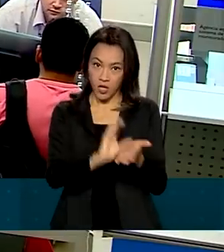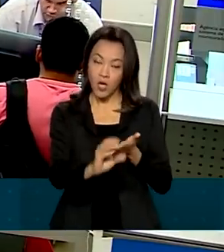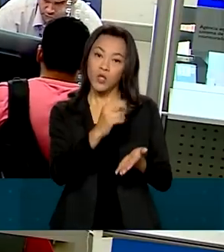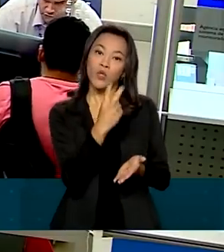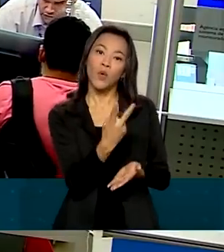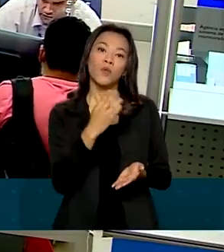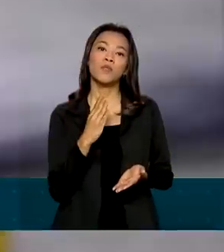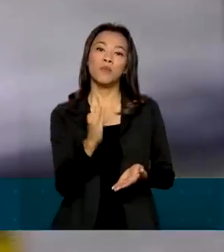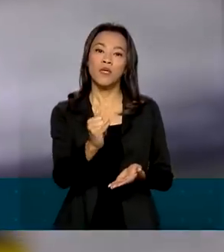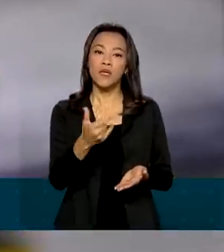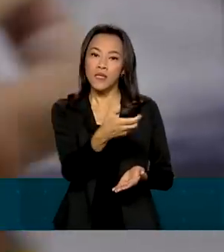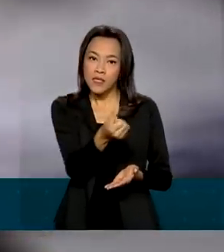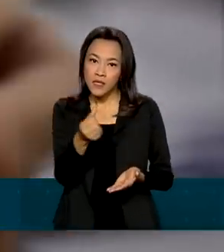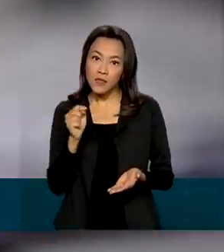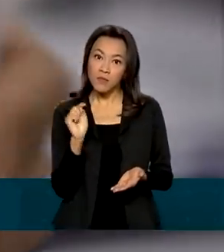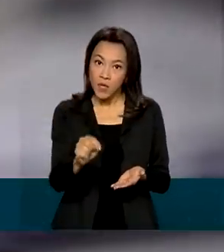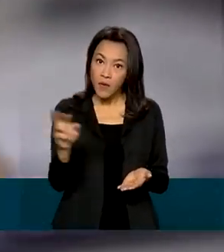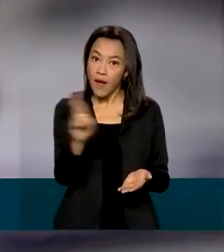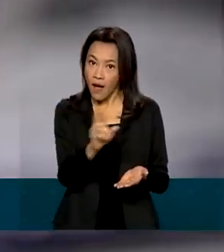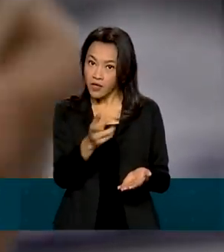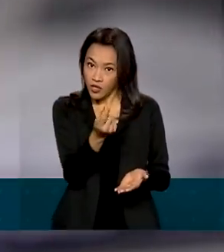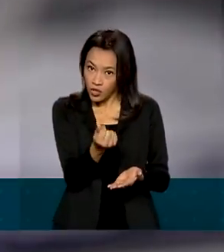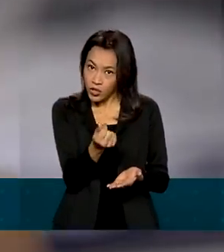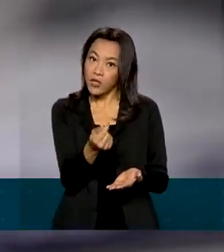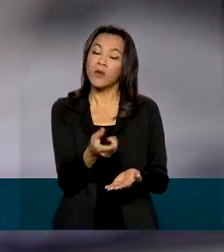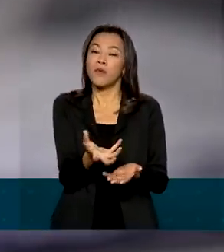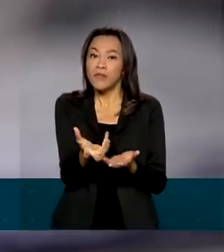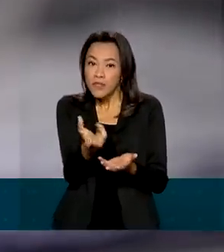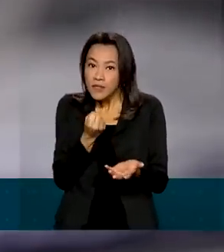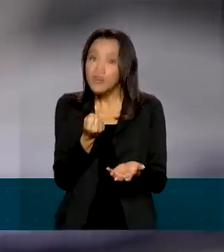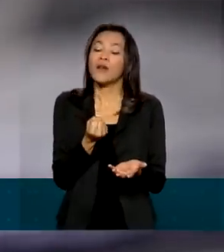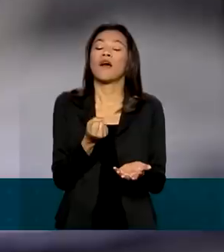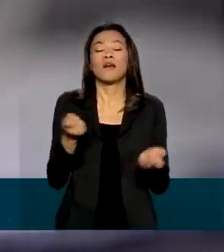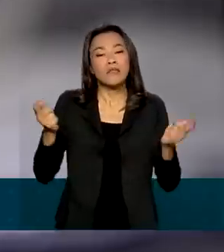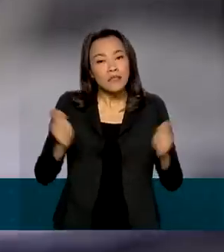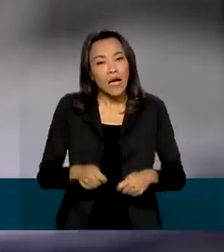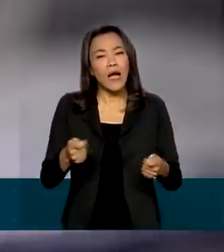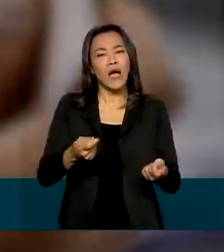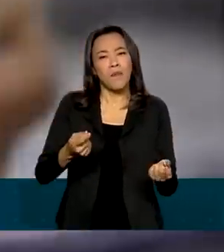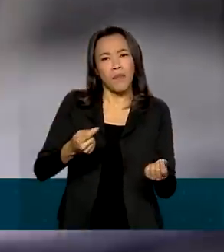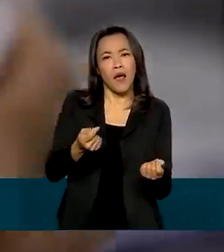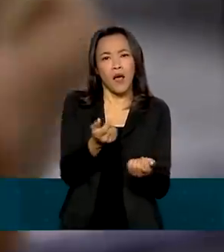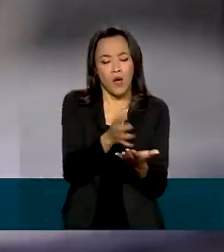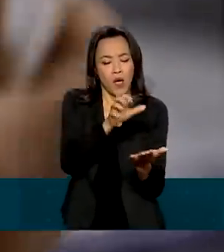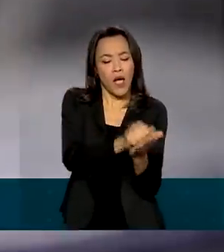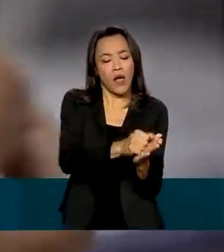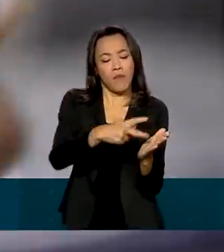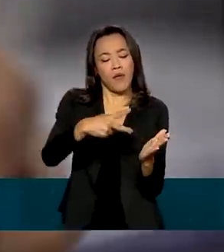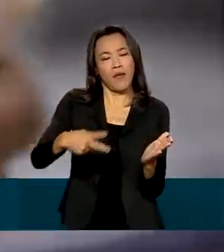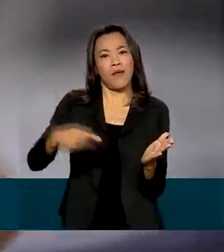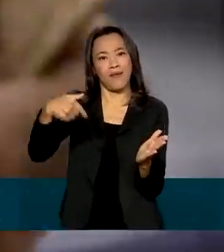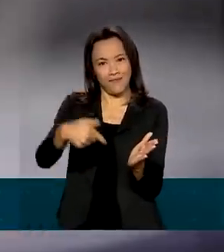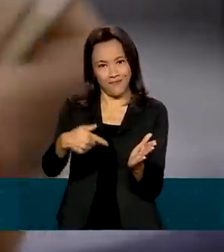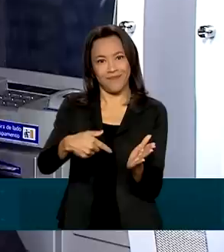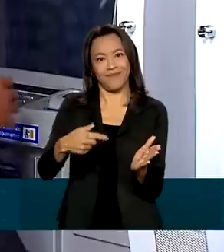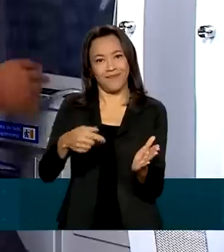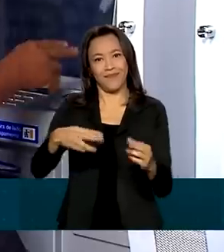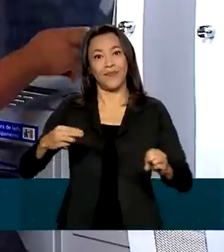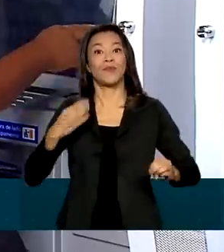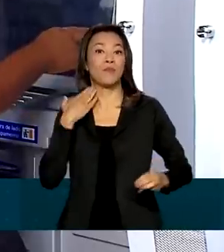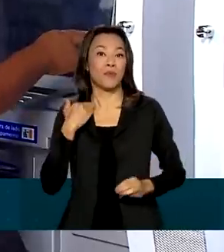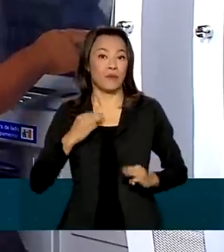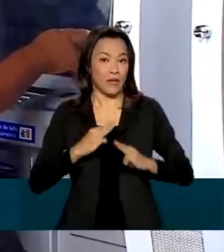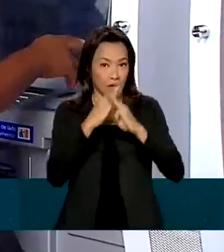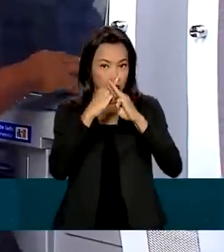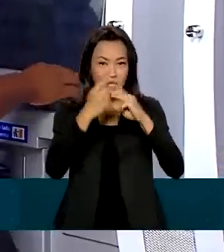bilhões nas contas poupança social e digital que podem ser movimentadas pelo aplicativo Caixa Tem. Portanto, não é